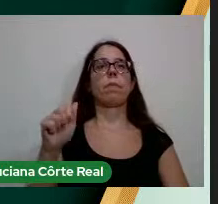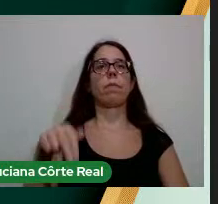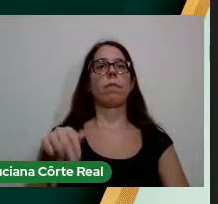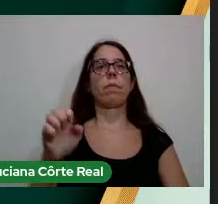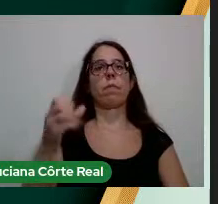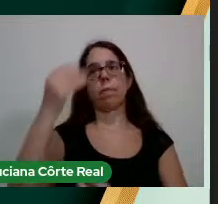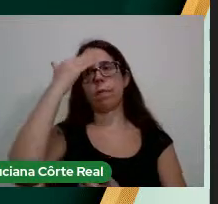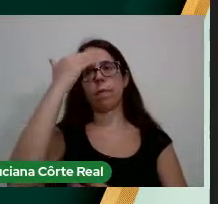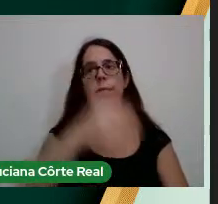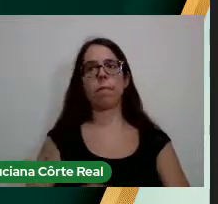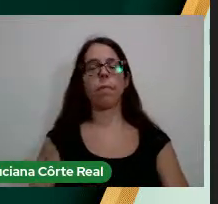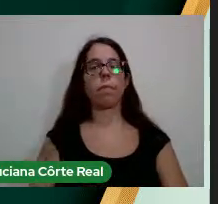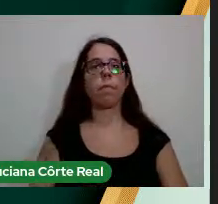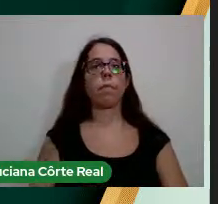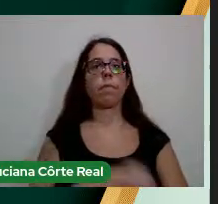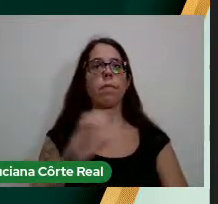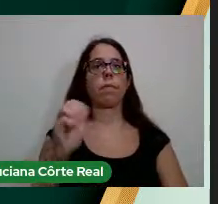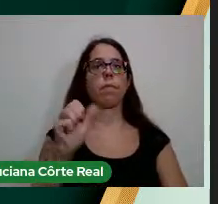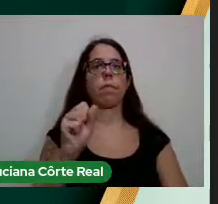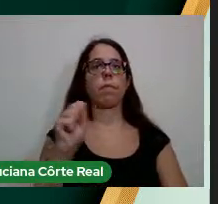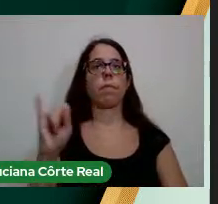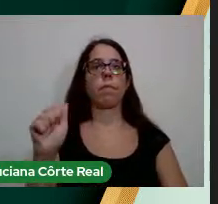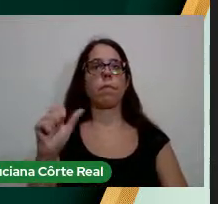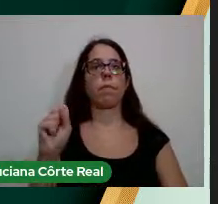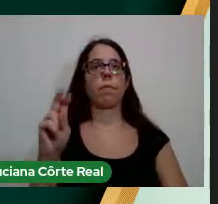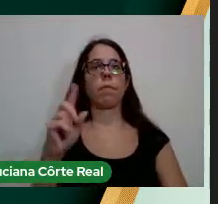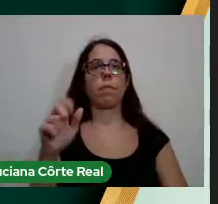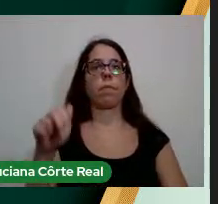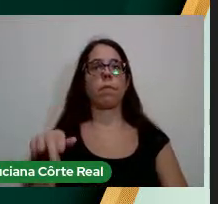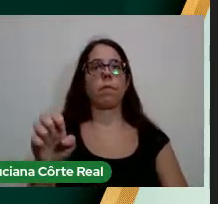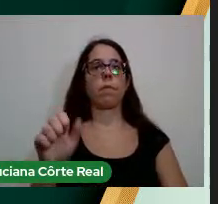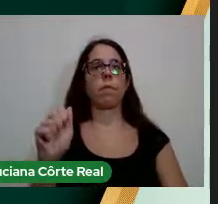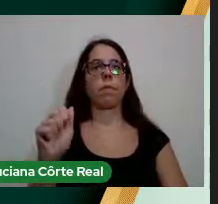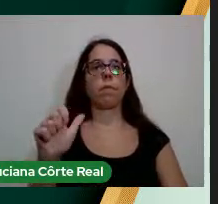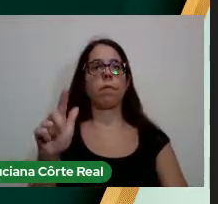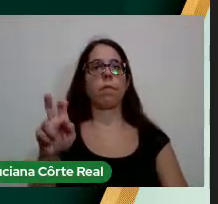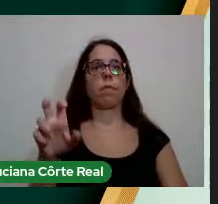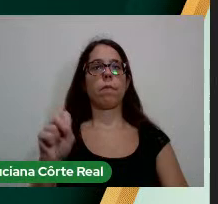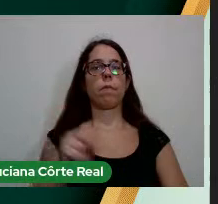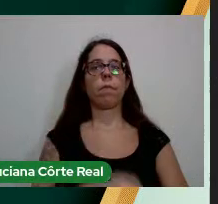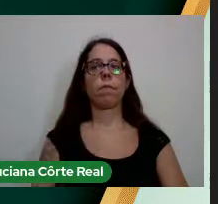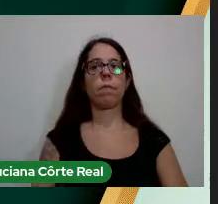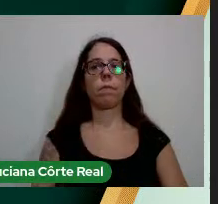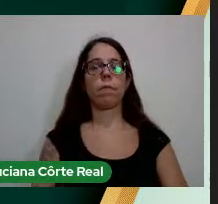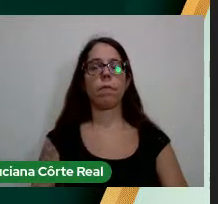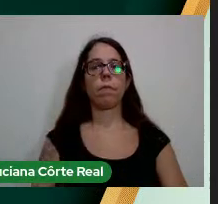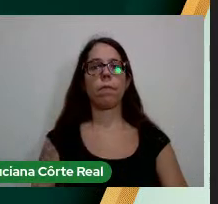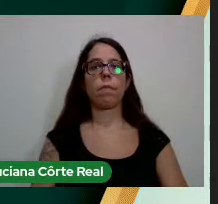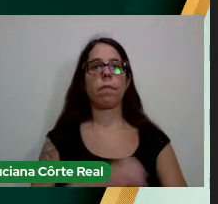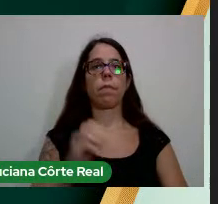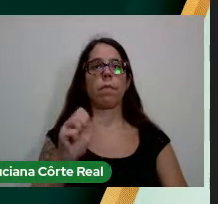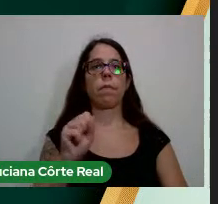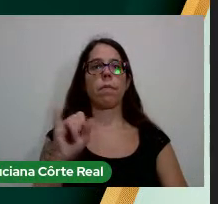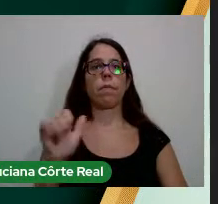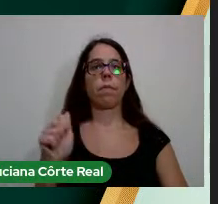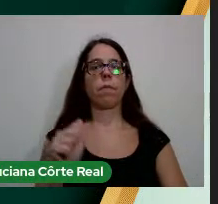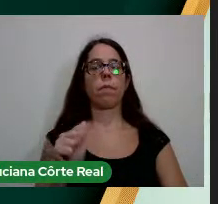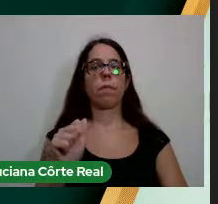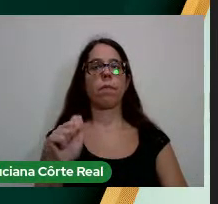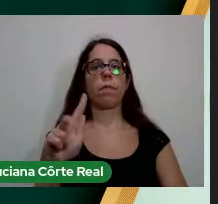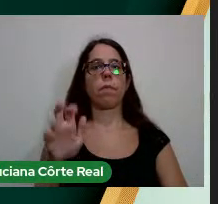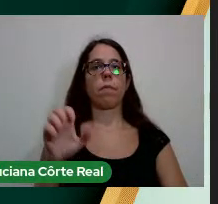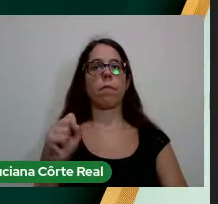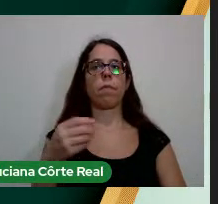Cássia Suzane Alves Nunes Cássia Suzane Alves Nunes